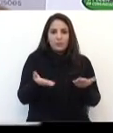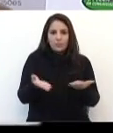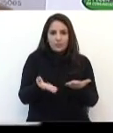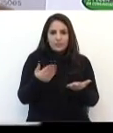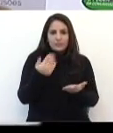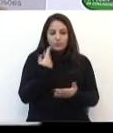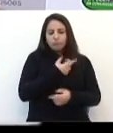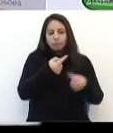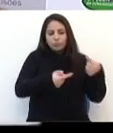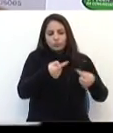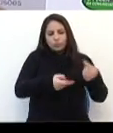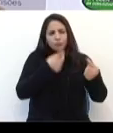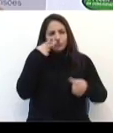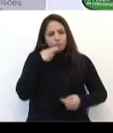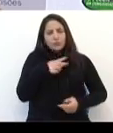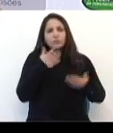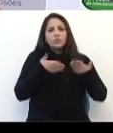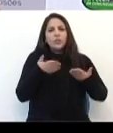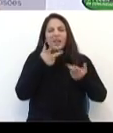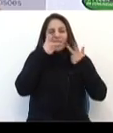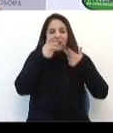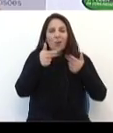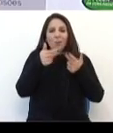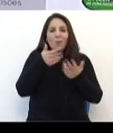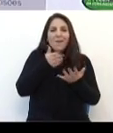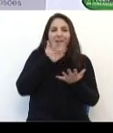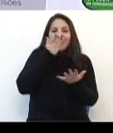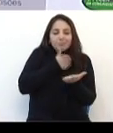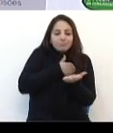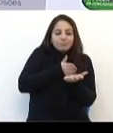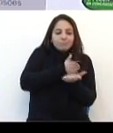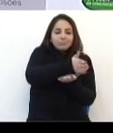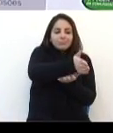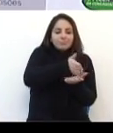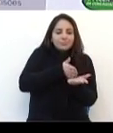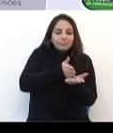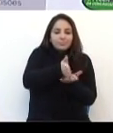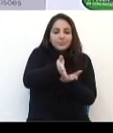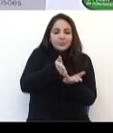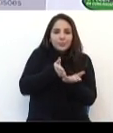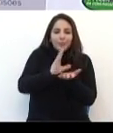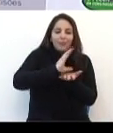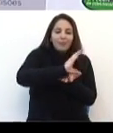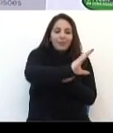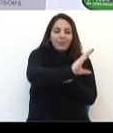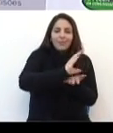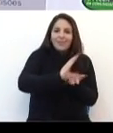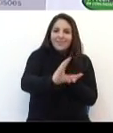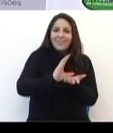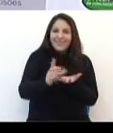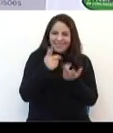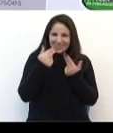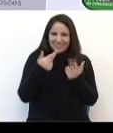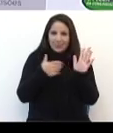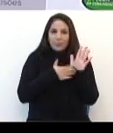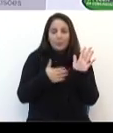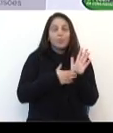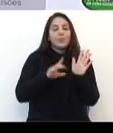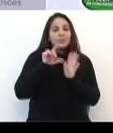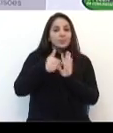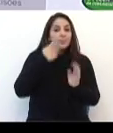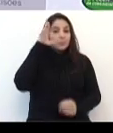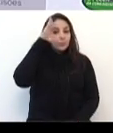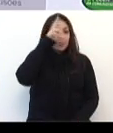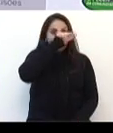ela, ela traça uma diretriz dos investimentos que vamos ver, então, essa proposta do